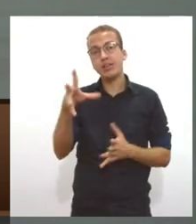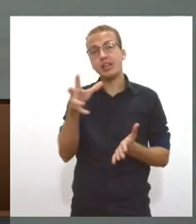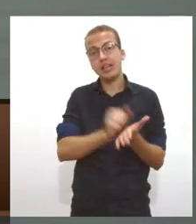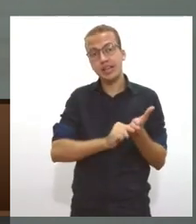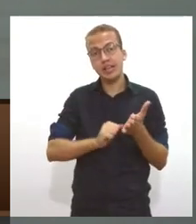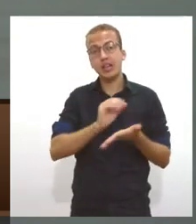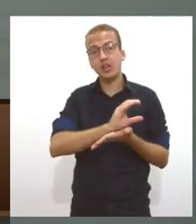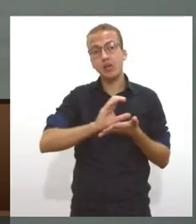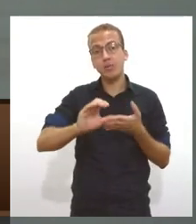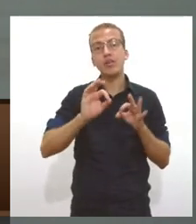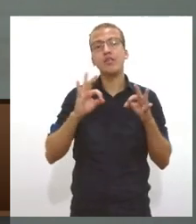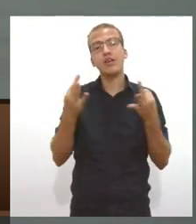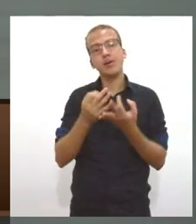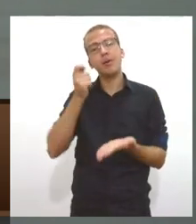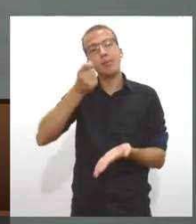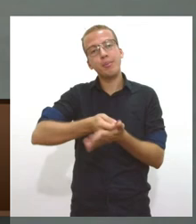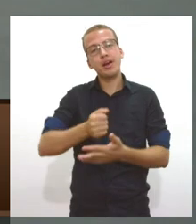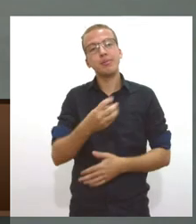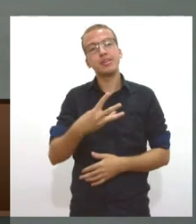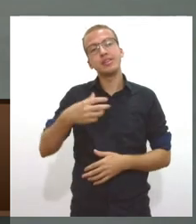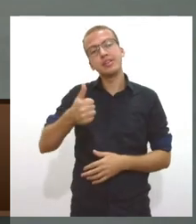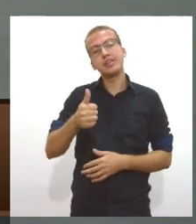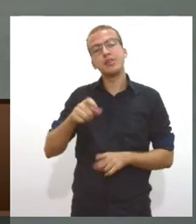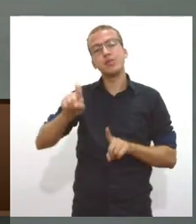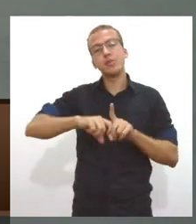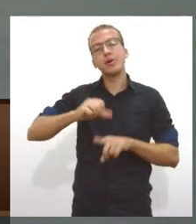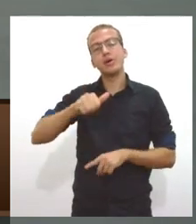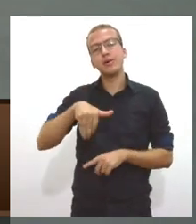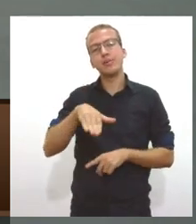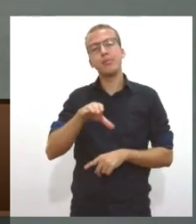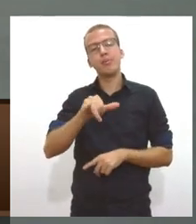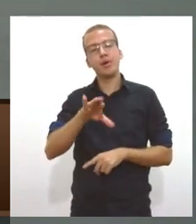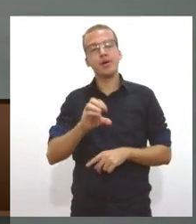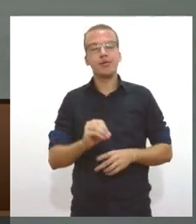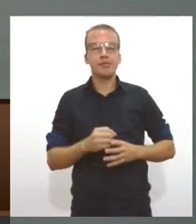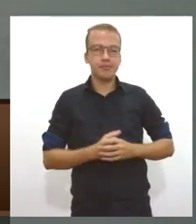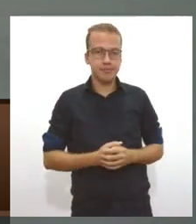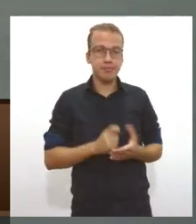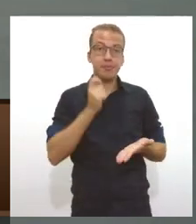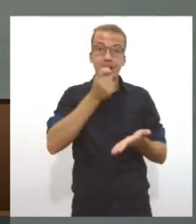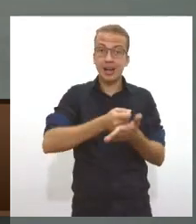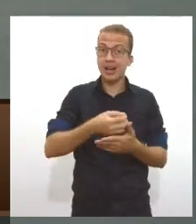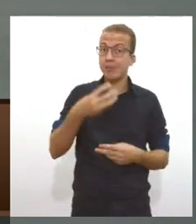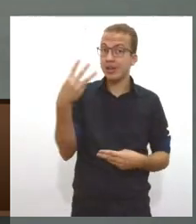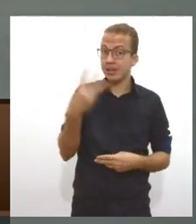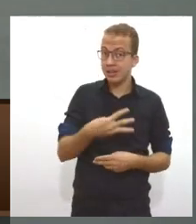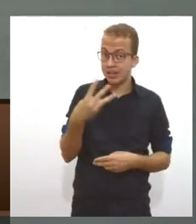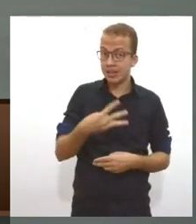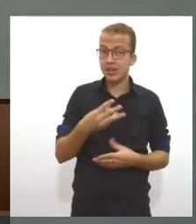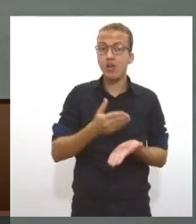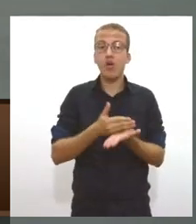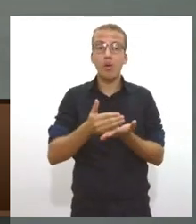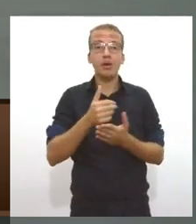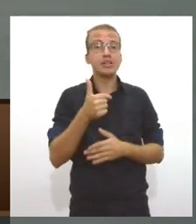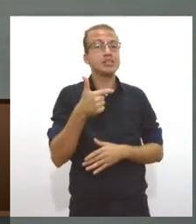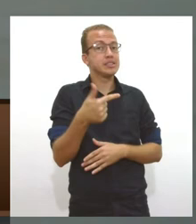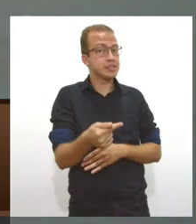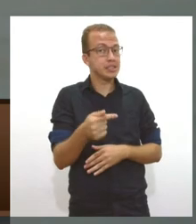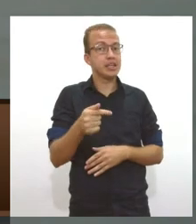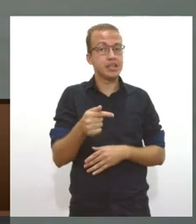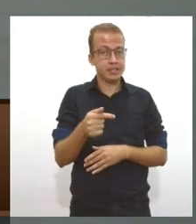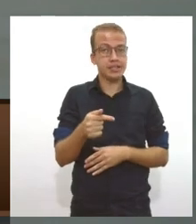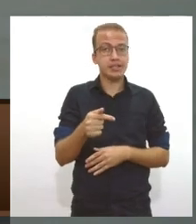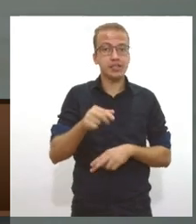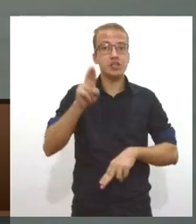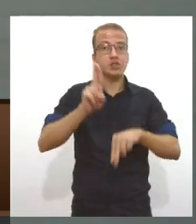31 de maio os pagamentos da terceira parcela do benefício começam em 17 de junho para o público do Bolsa Família e em 20